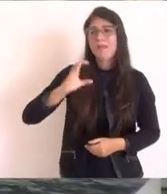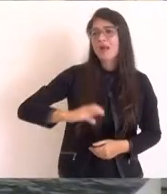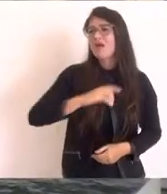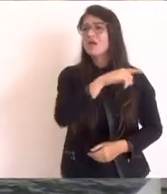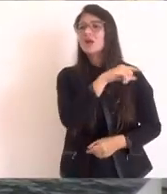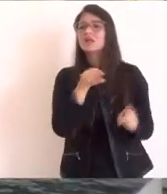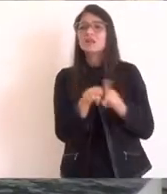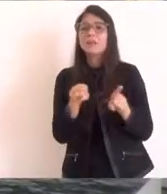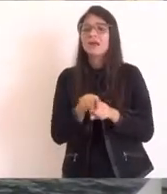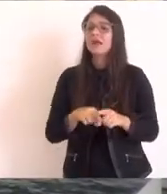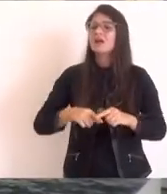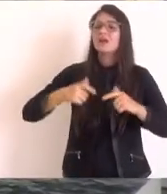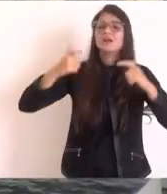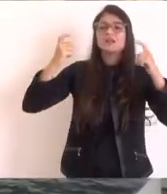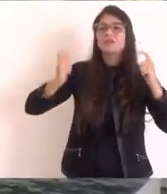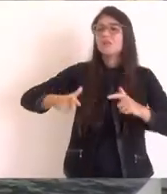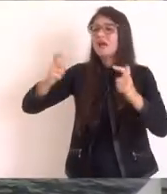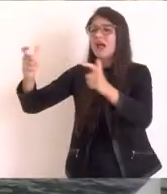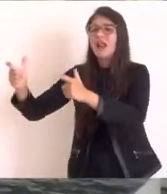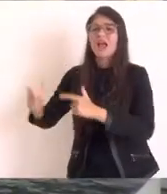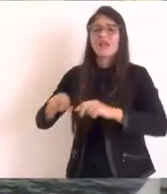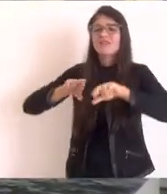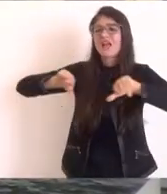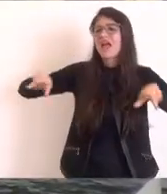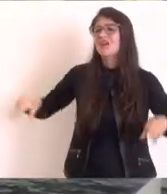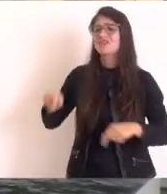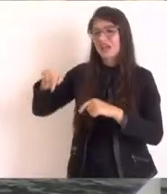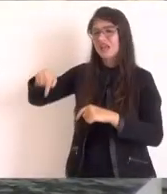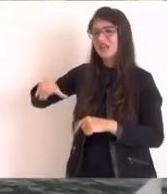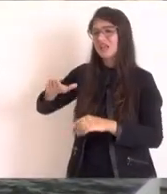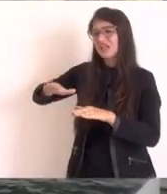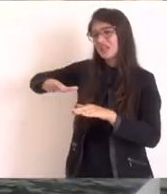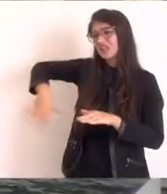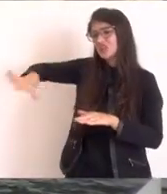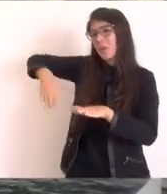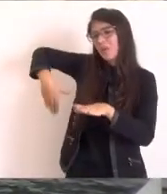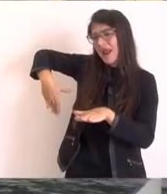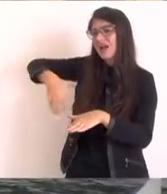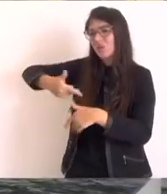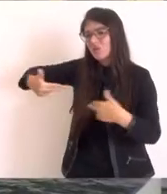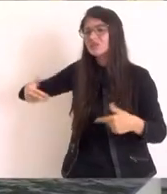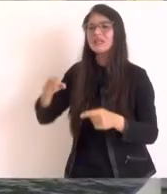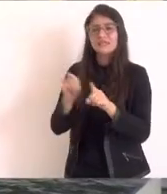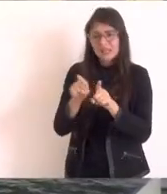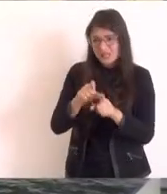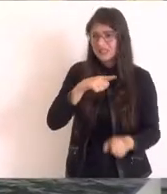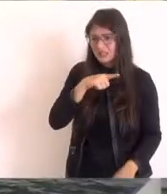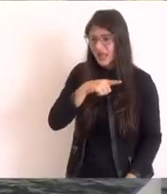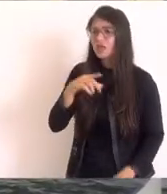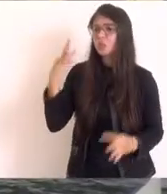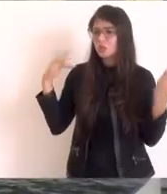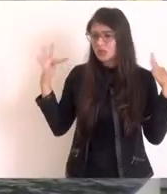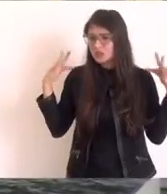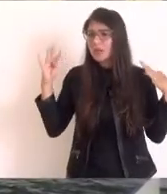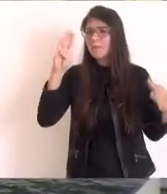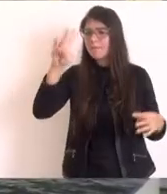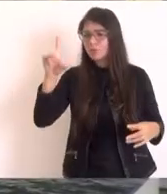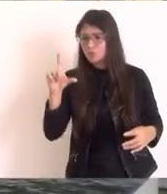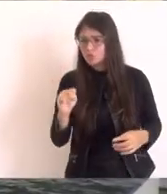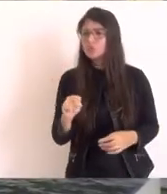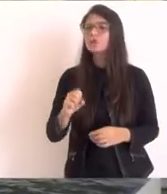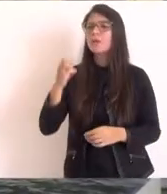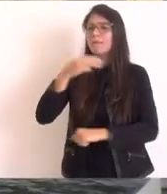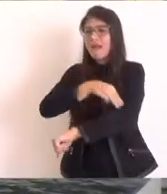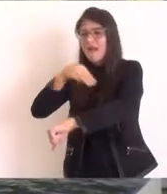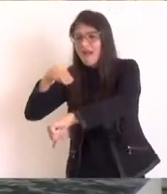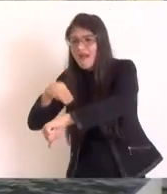ou até mesmo aqui na nossa região dos lagos, onde nós temos turistas, sim, temos em Búzios, temos em toda a nossa região, Macaé